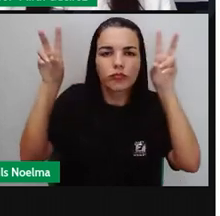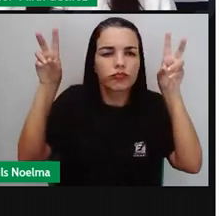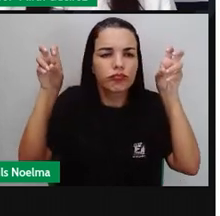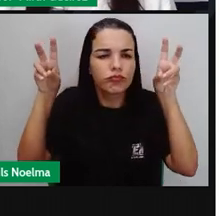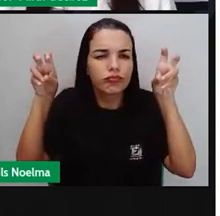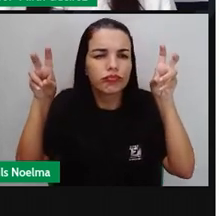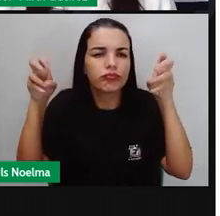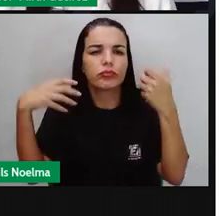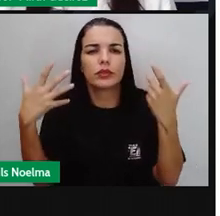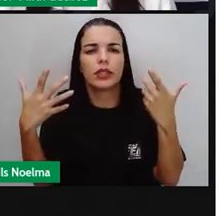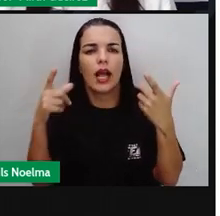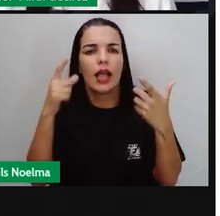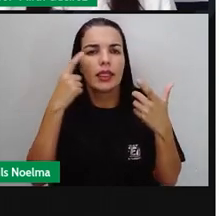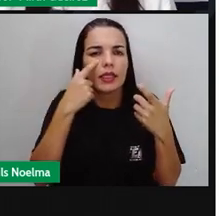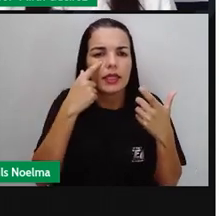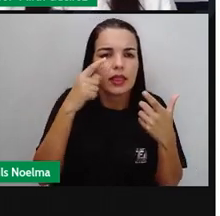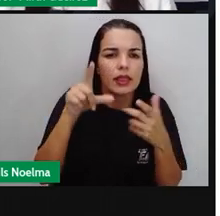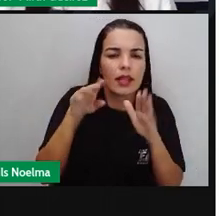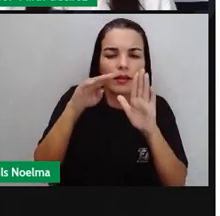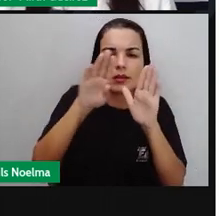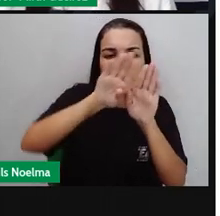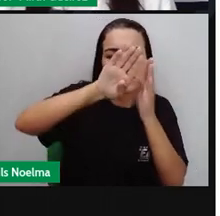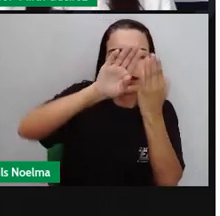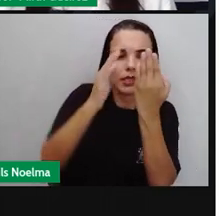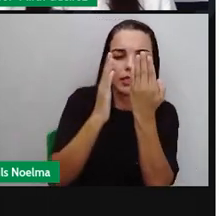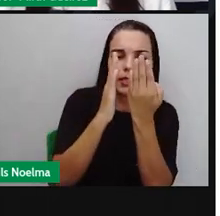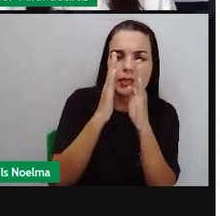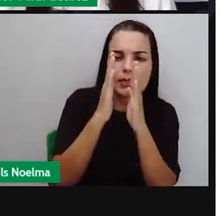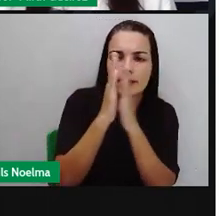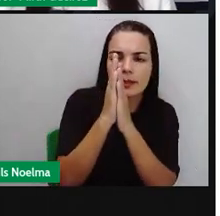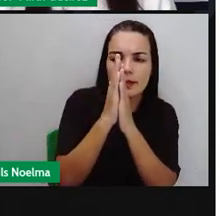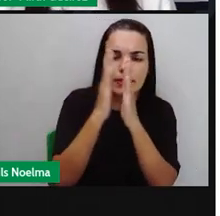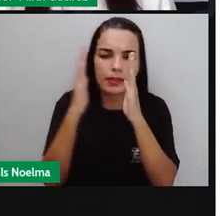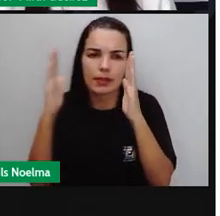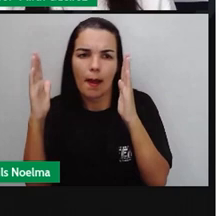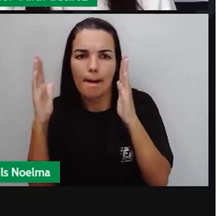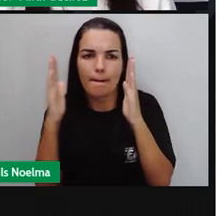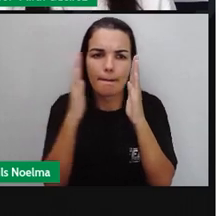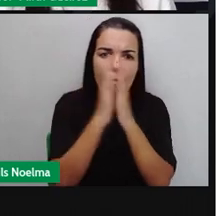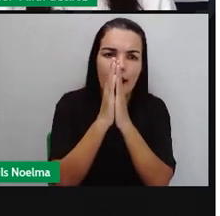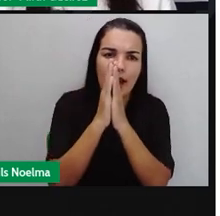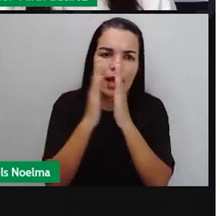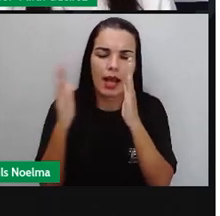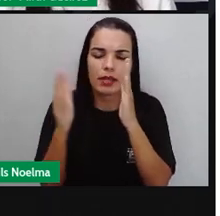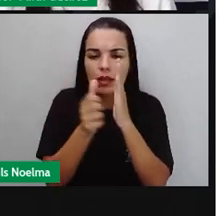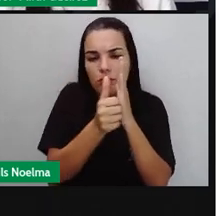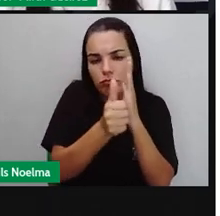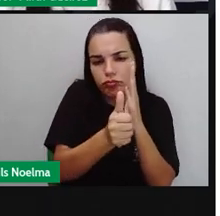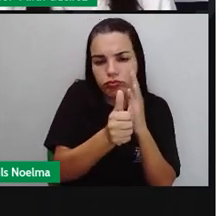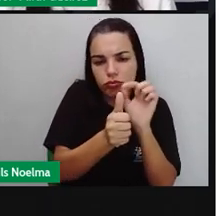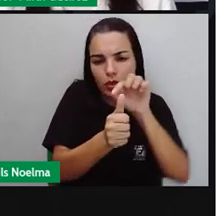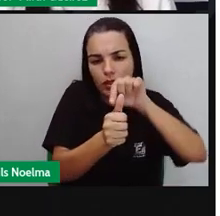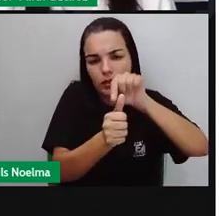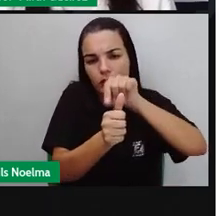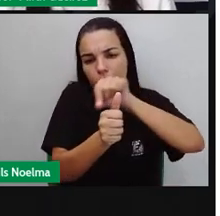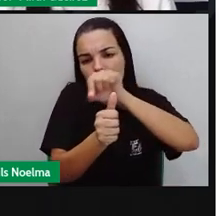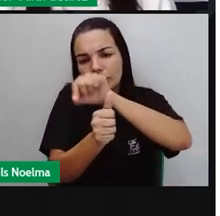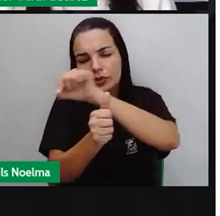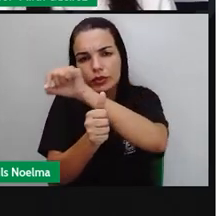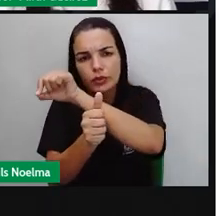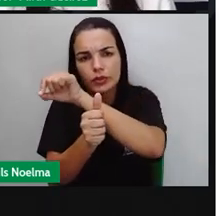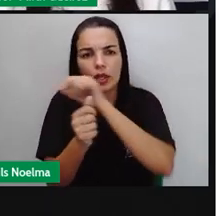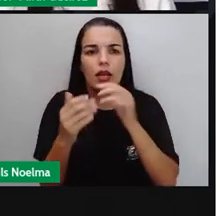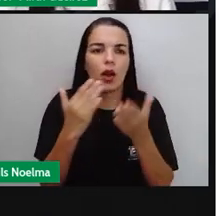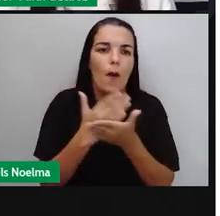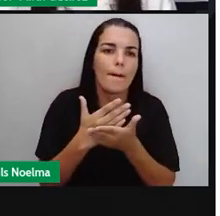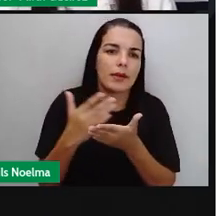espaçamento Entre a margem E o parágrafo Para identificar Aqui A gente conseguir identificar Onde está o parágrafo